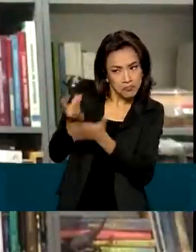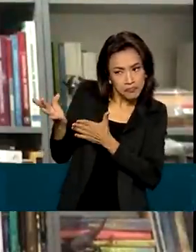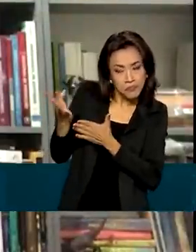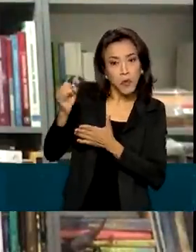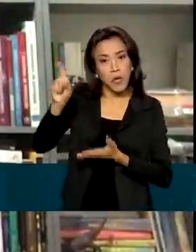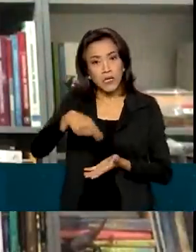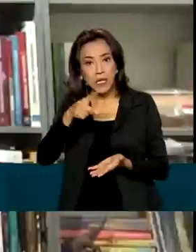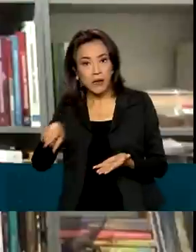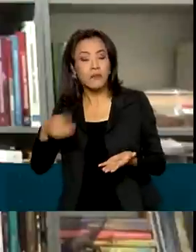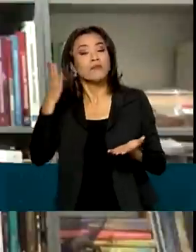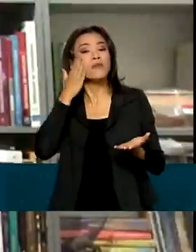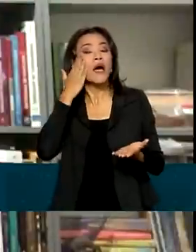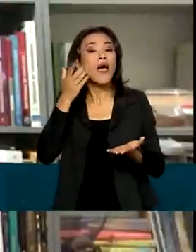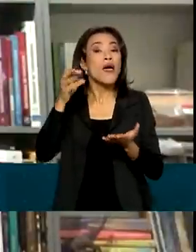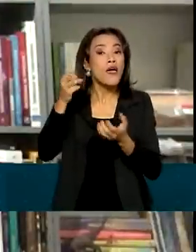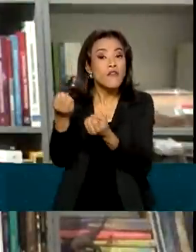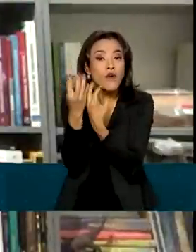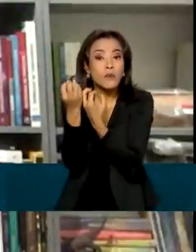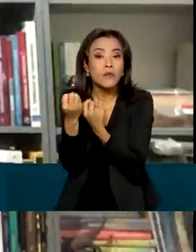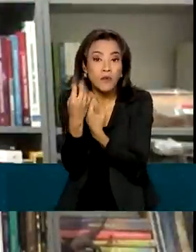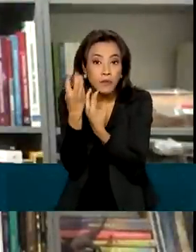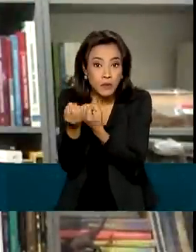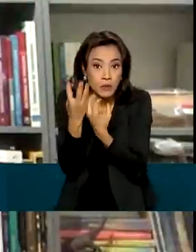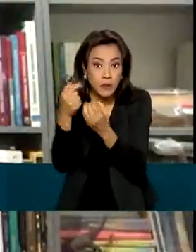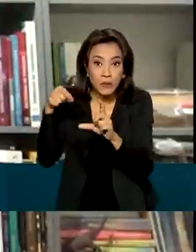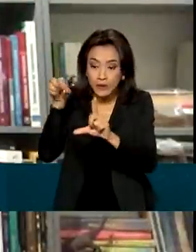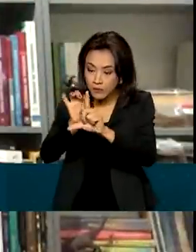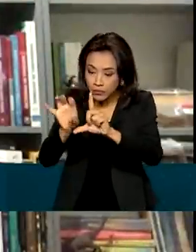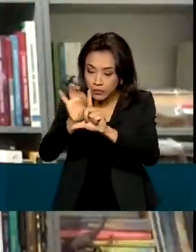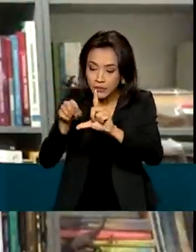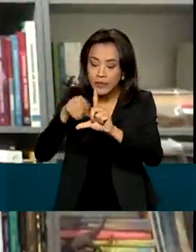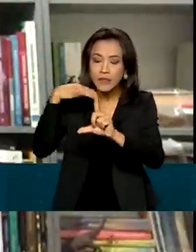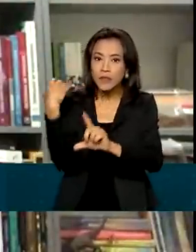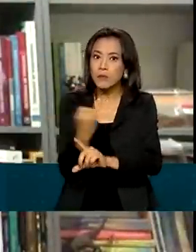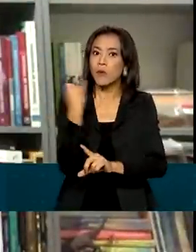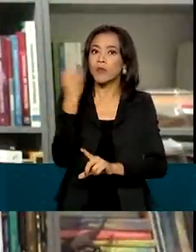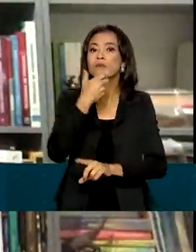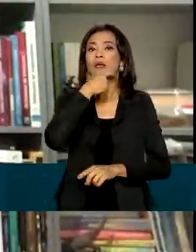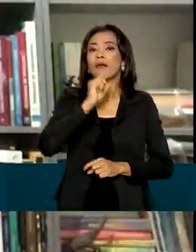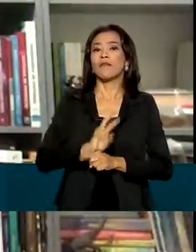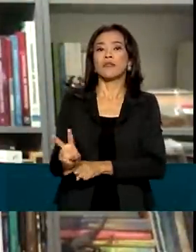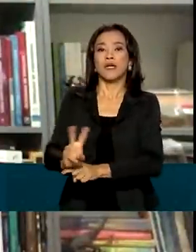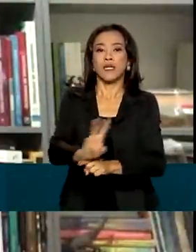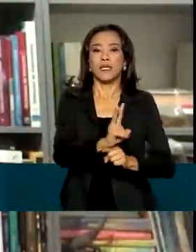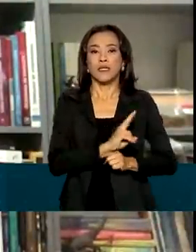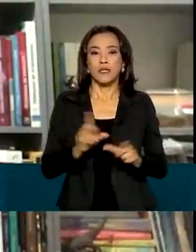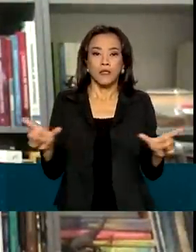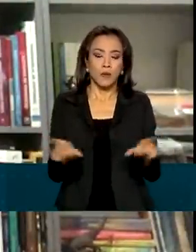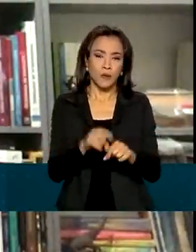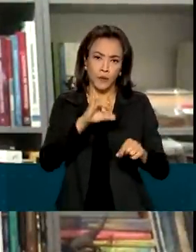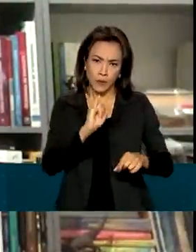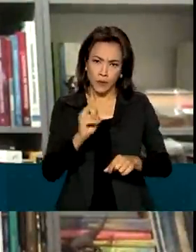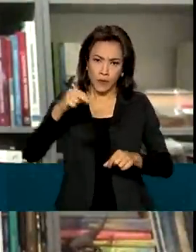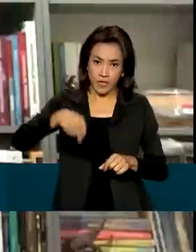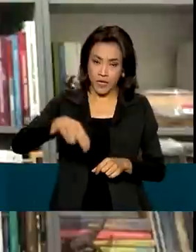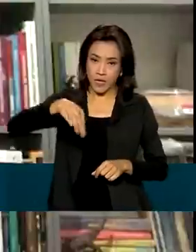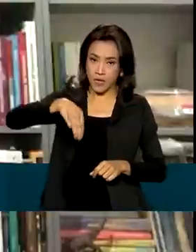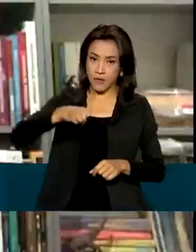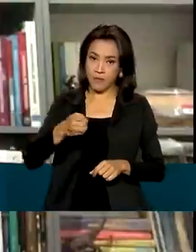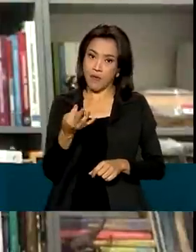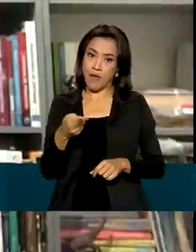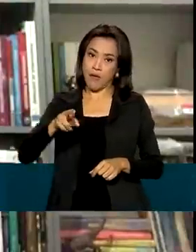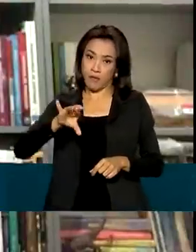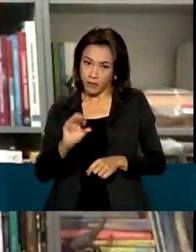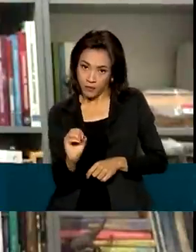cancelado. Essa informação é de grande utilidade para os fiscais do Inmetro e dos órgãos delegados, que são responsáveis por avaliar